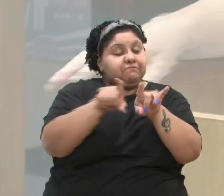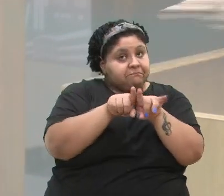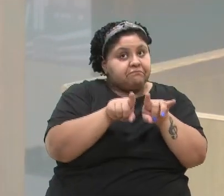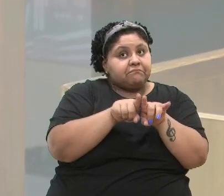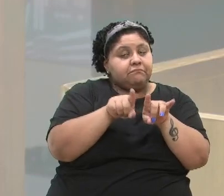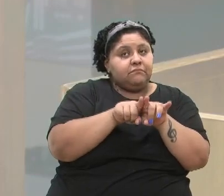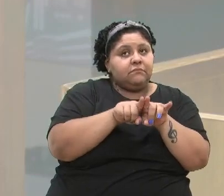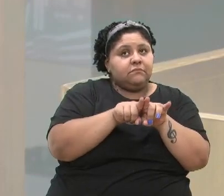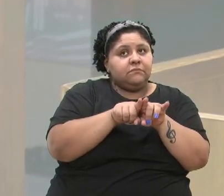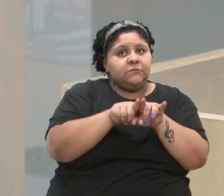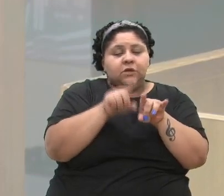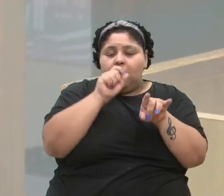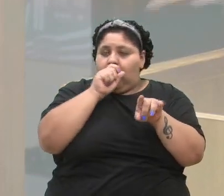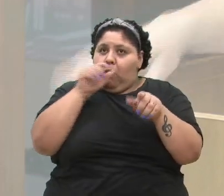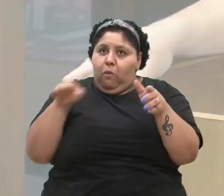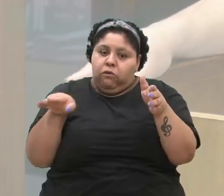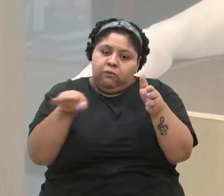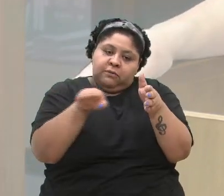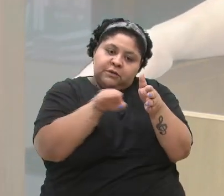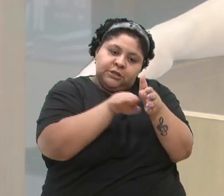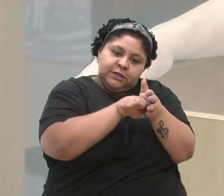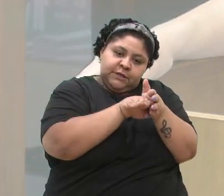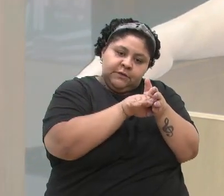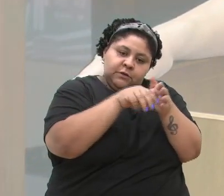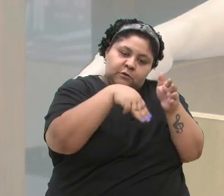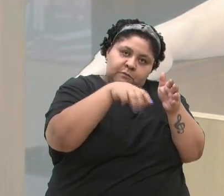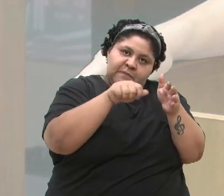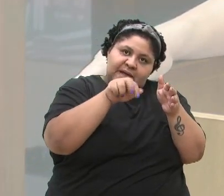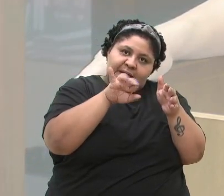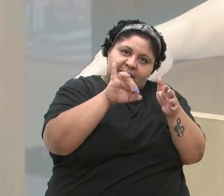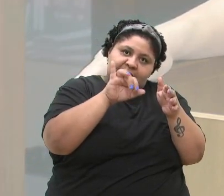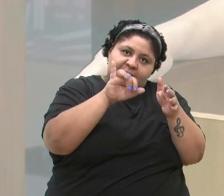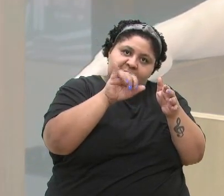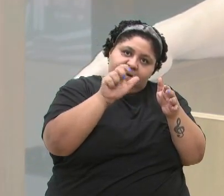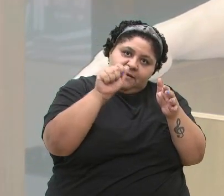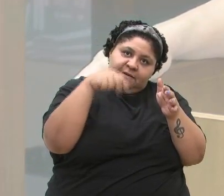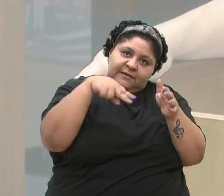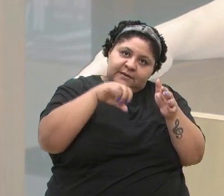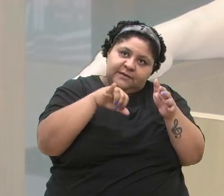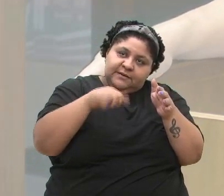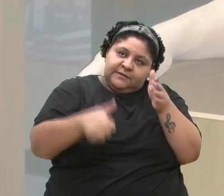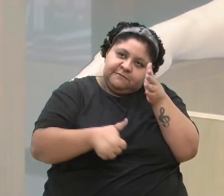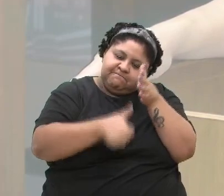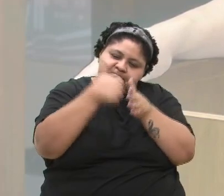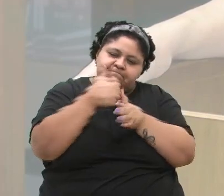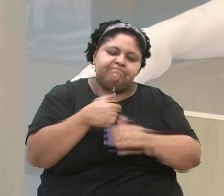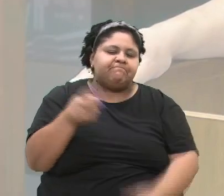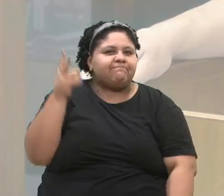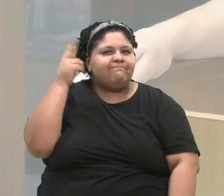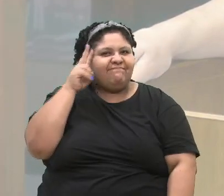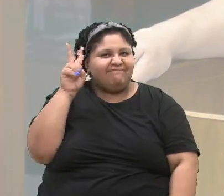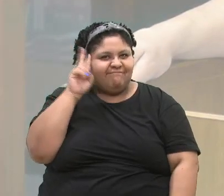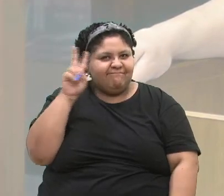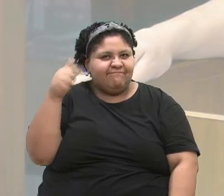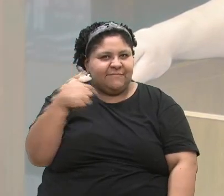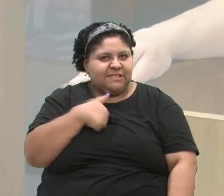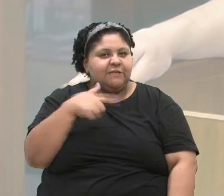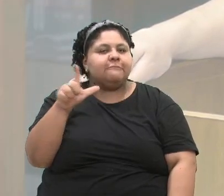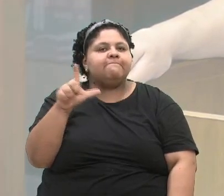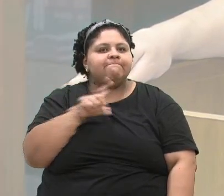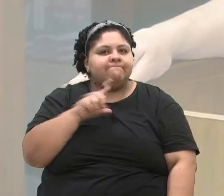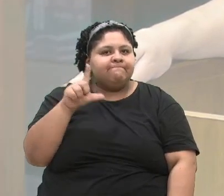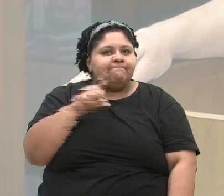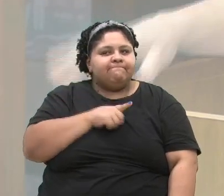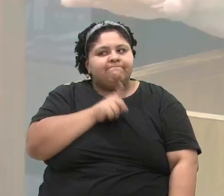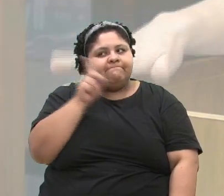entrando nessa Seara, as melhores lembranças que eu tenho são